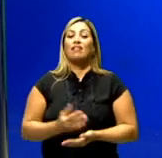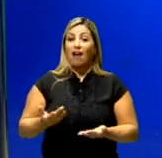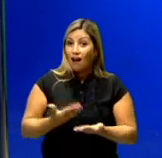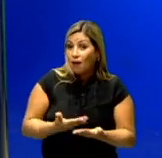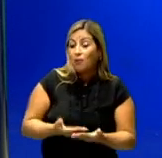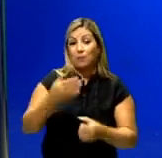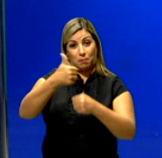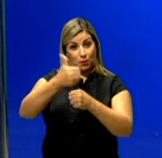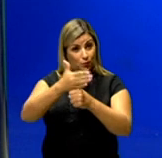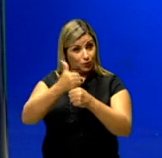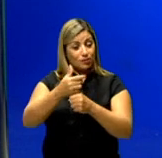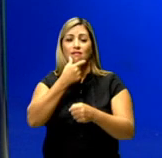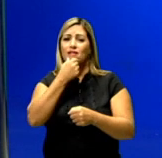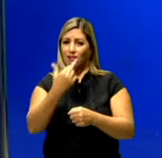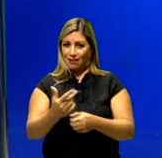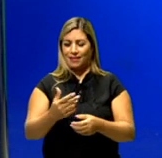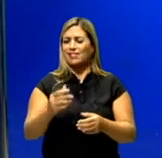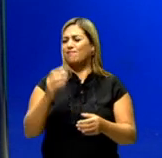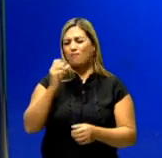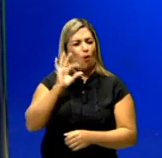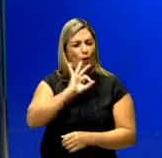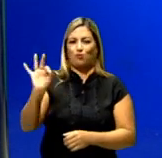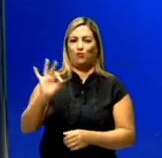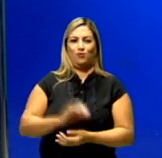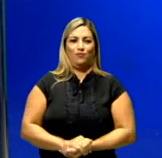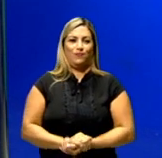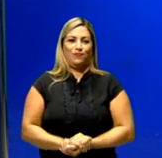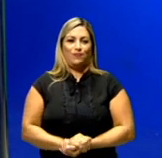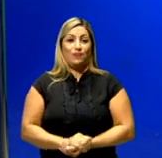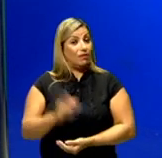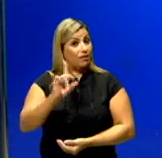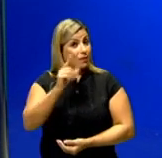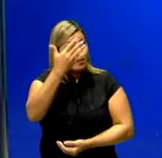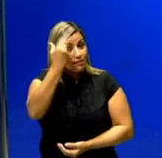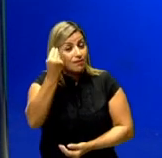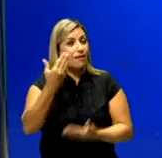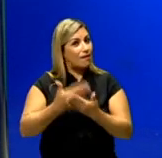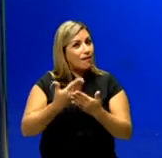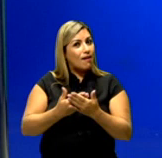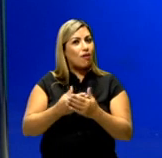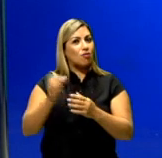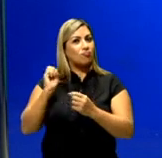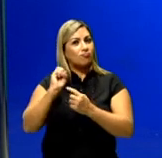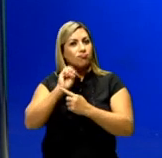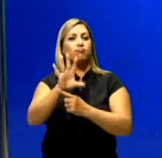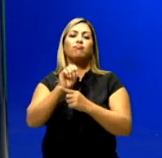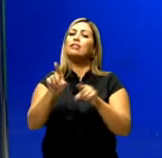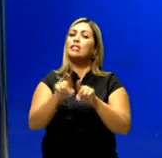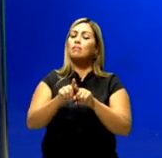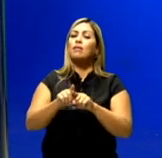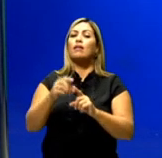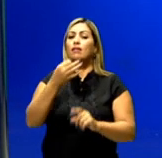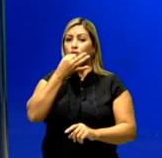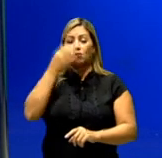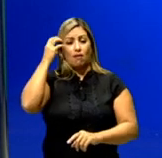Aulas de Biologia e de Inglês. Super fera. E não esqueçam, estas aulas serão transmitidas também, estão